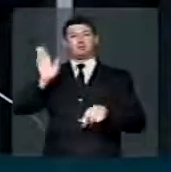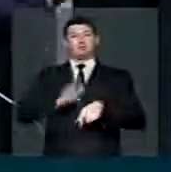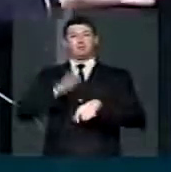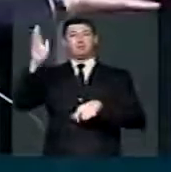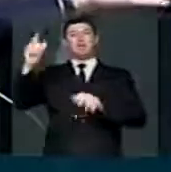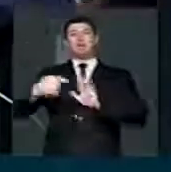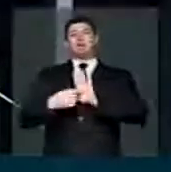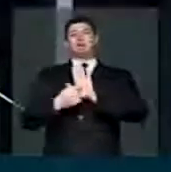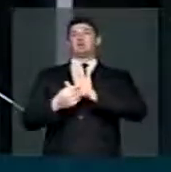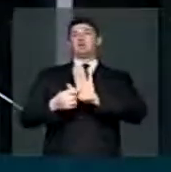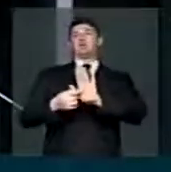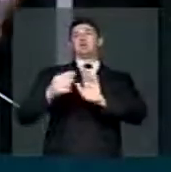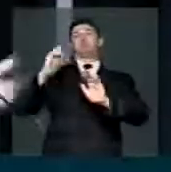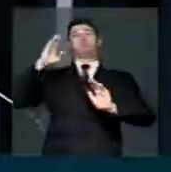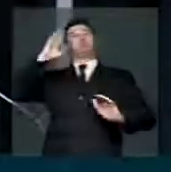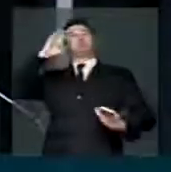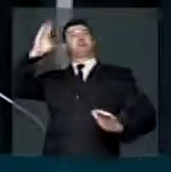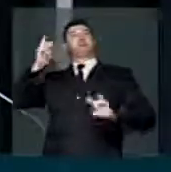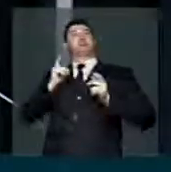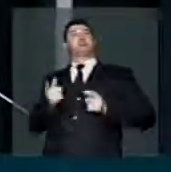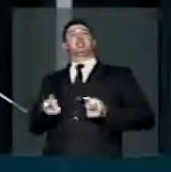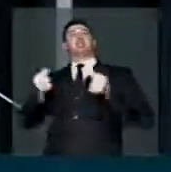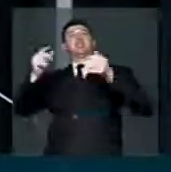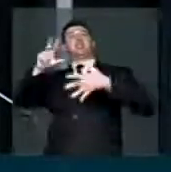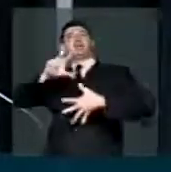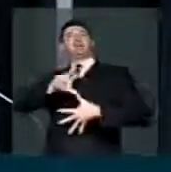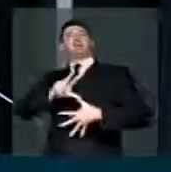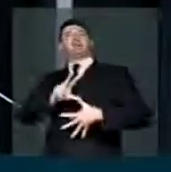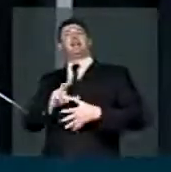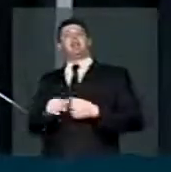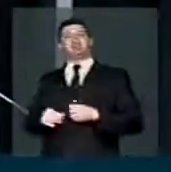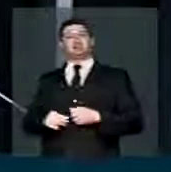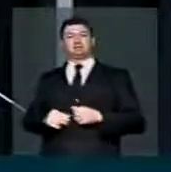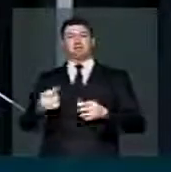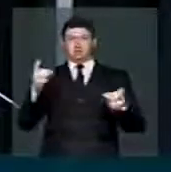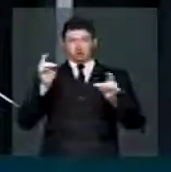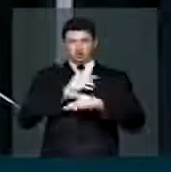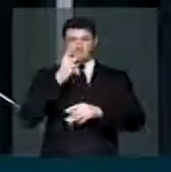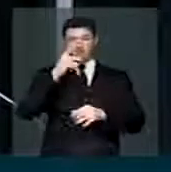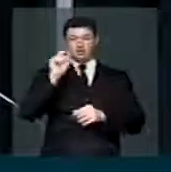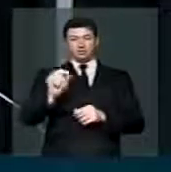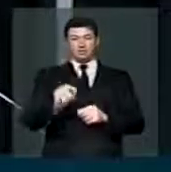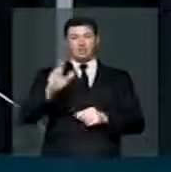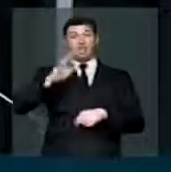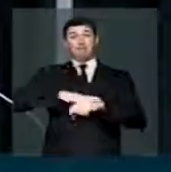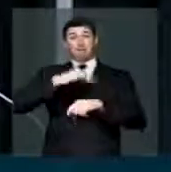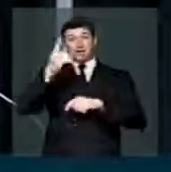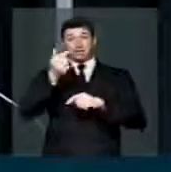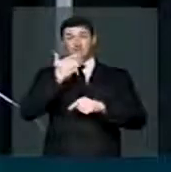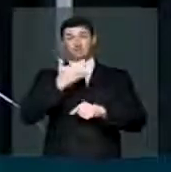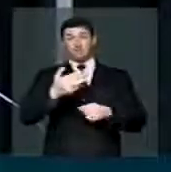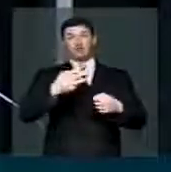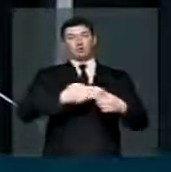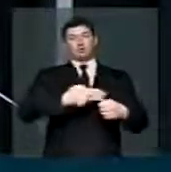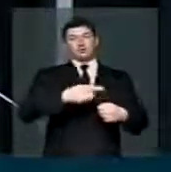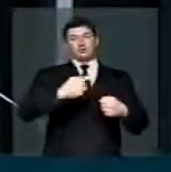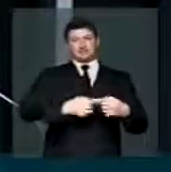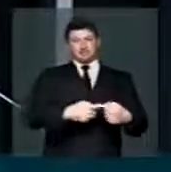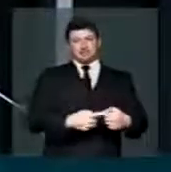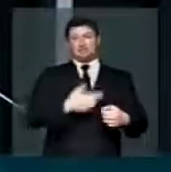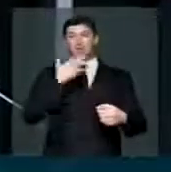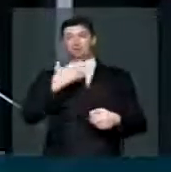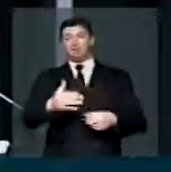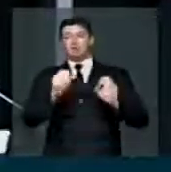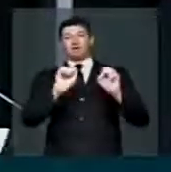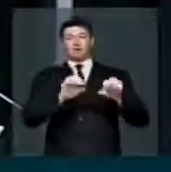aparecem no pico dos mais ricos da América Latina. Encerro dizendo, mais dinheiro aos municípios, mais dinheiro à